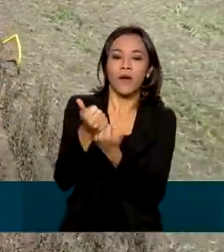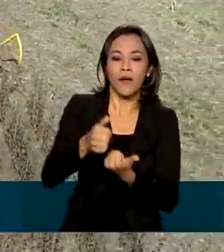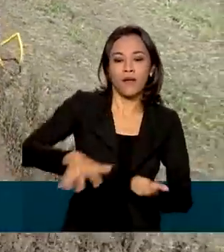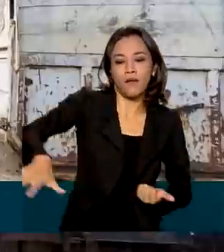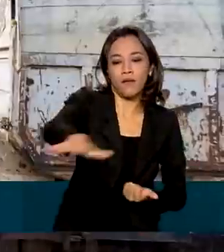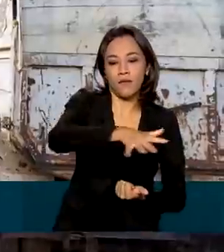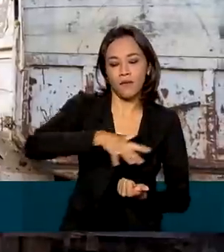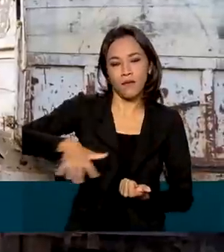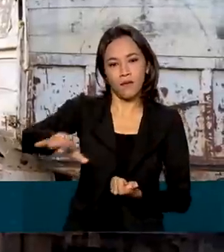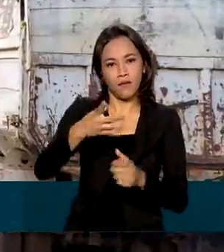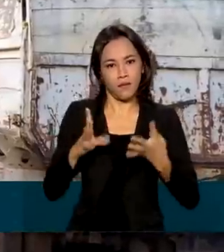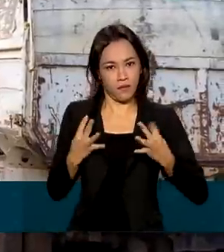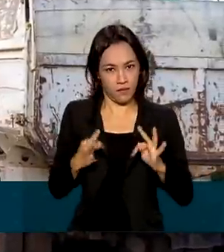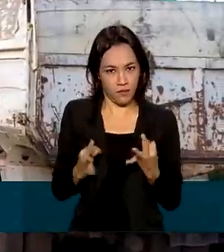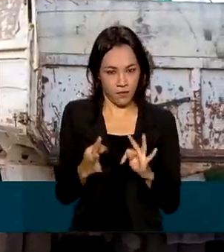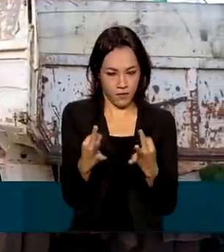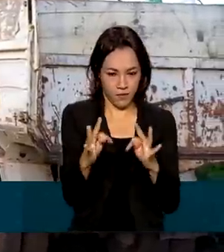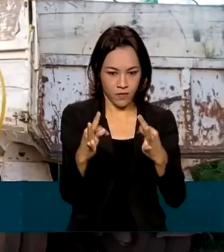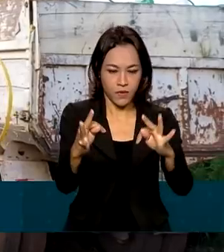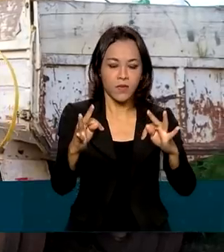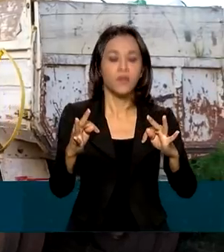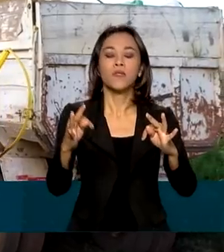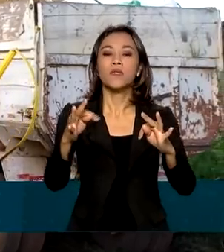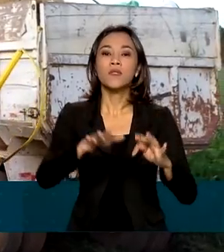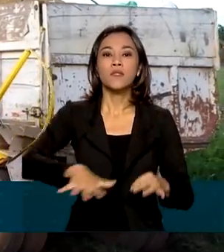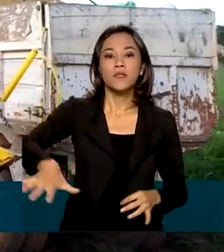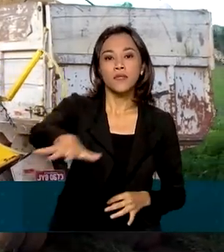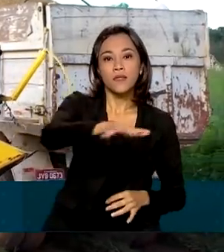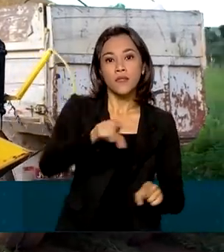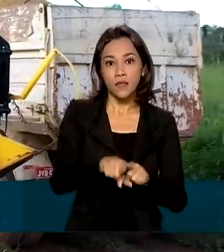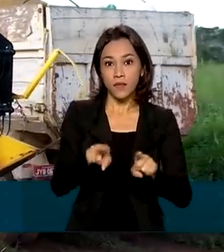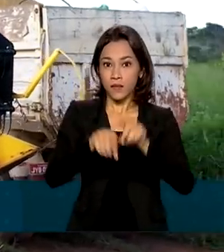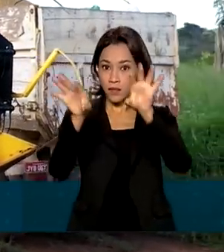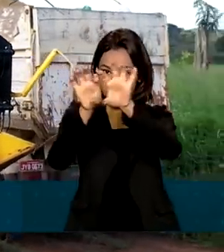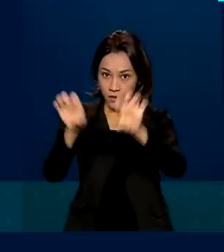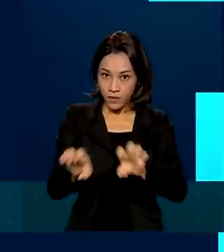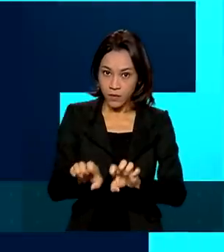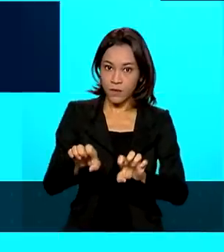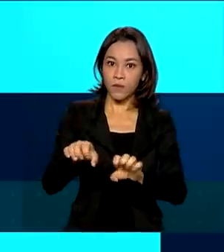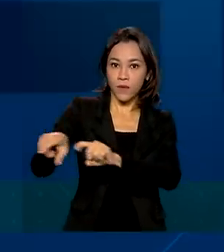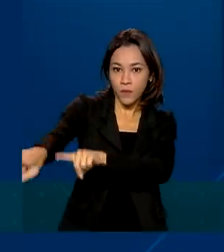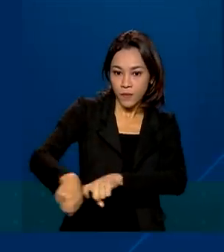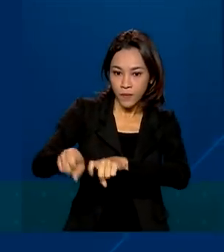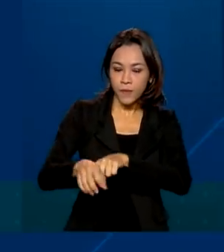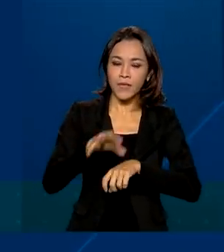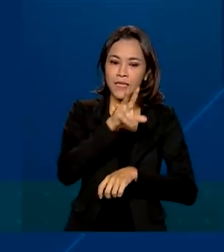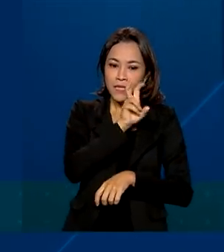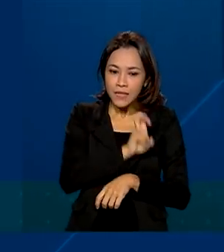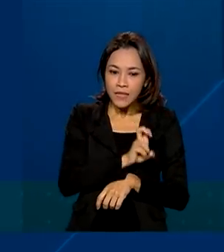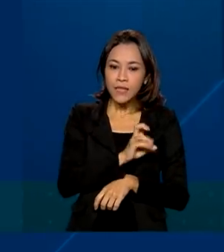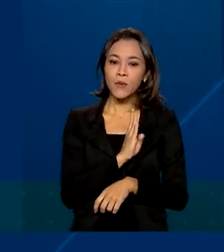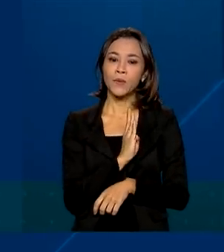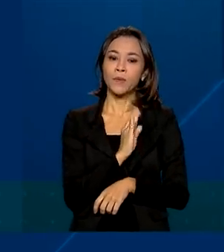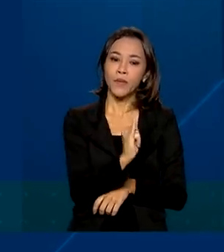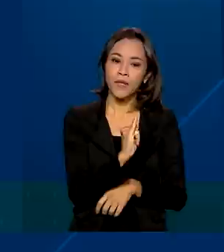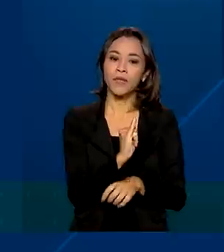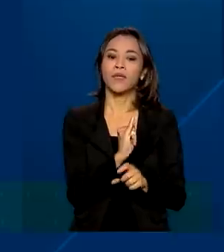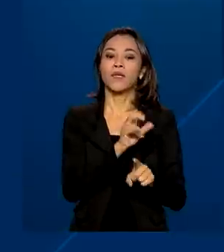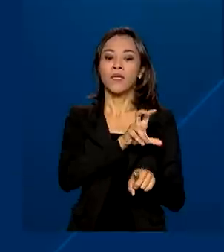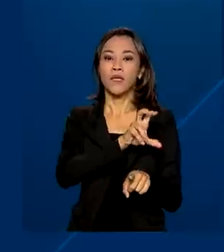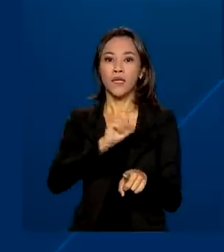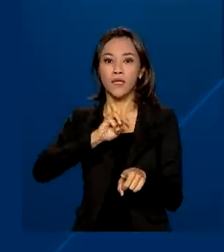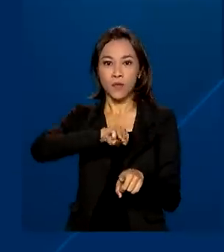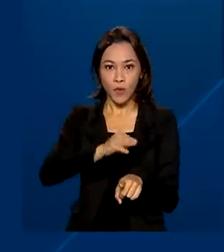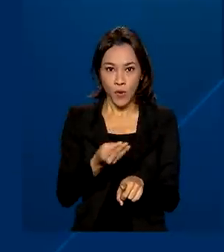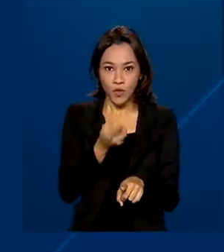da tecnologia, da sustentabilidade e da infraestrutura no campo. 5 bilhões e meio de reais vão para